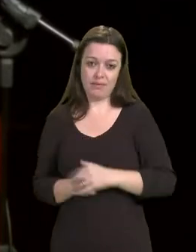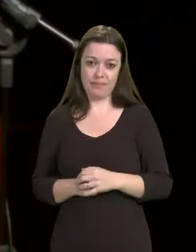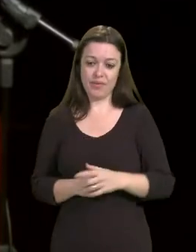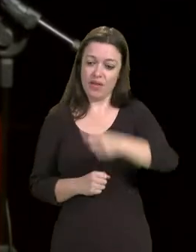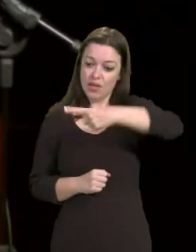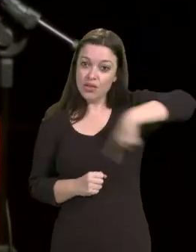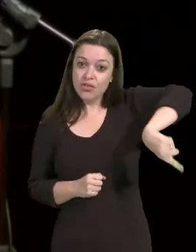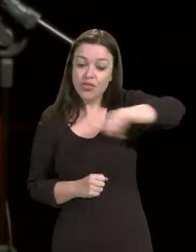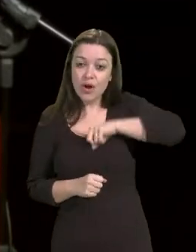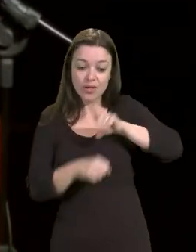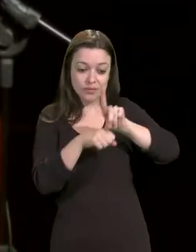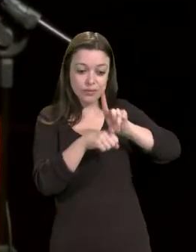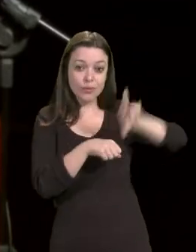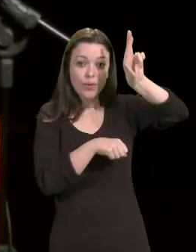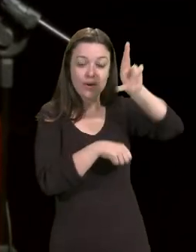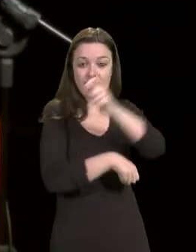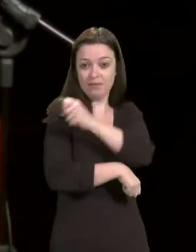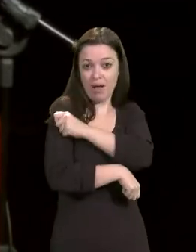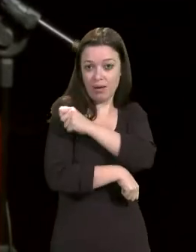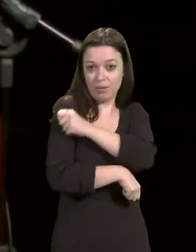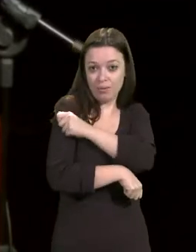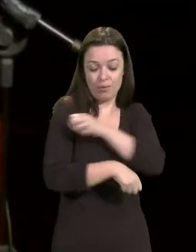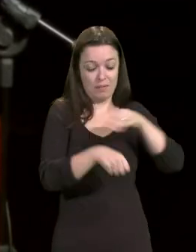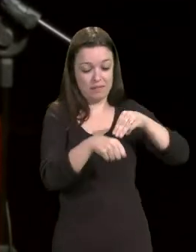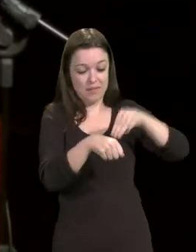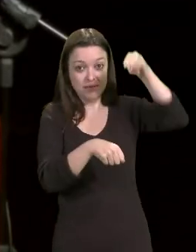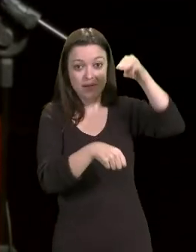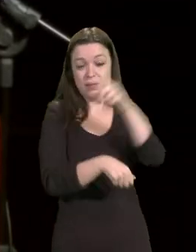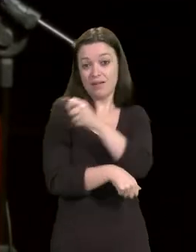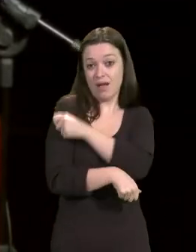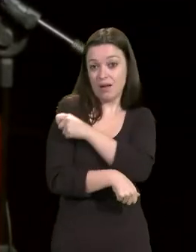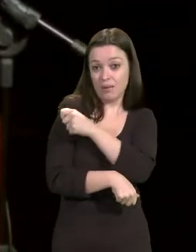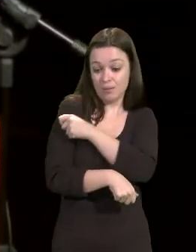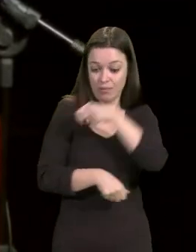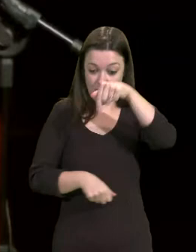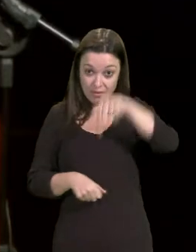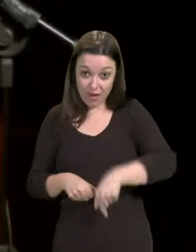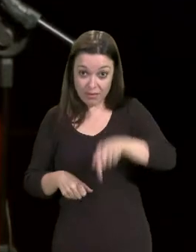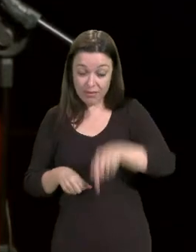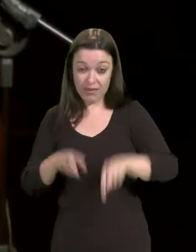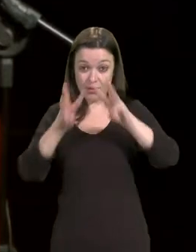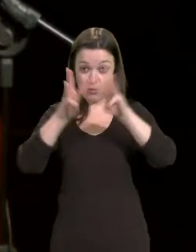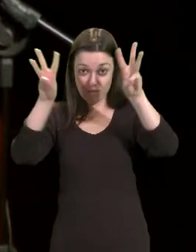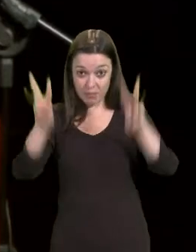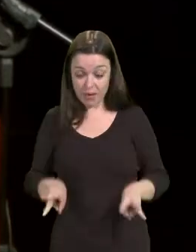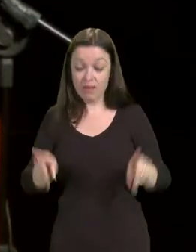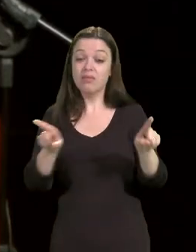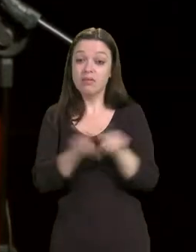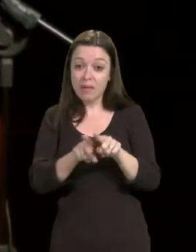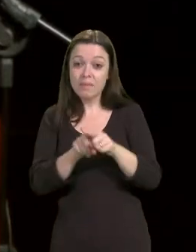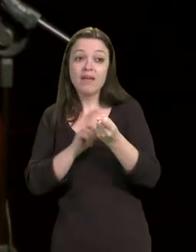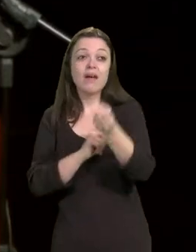doutorandos e mestrandos dessa instituição e do Brasil todo.